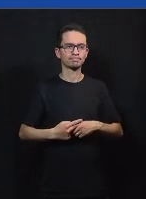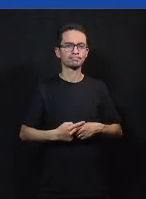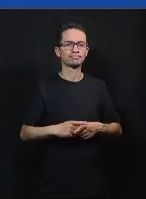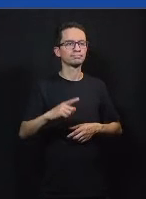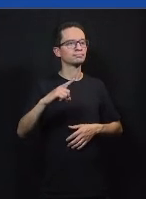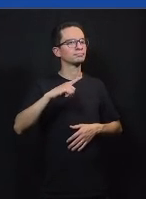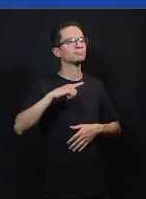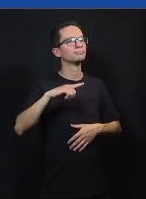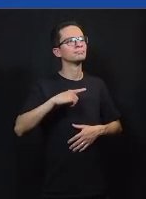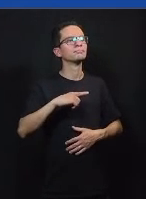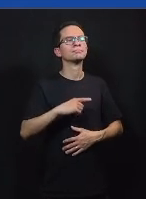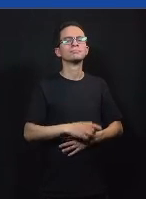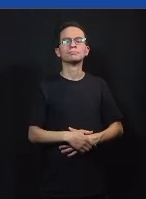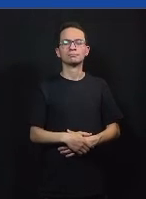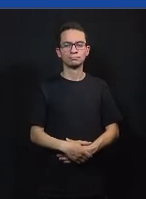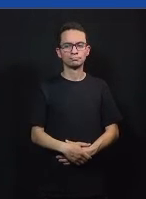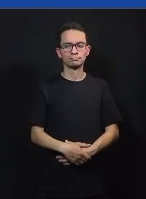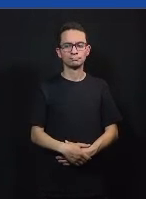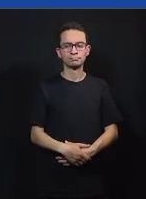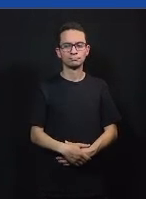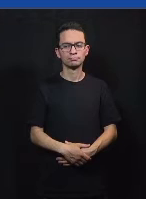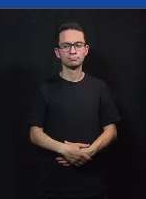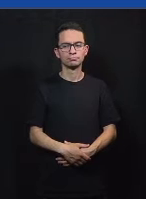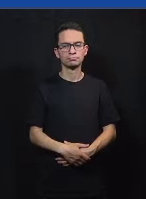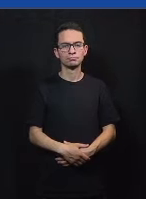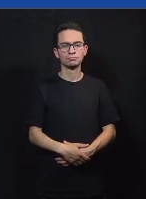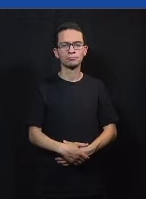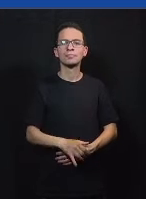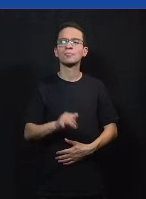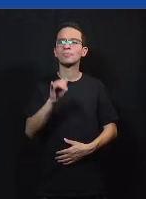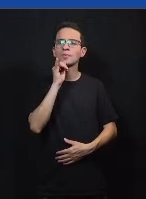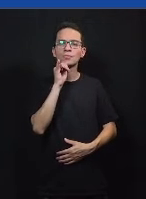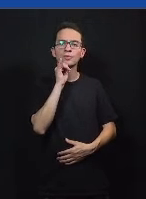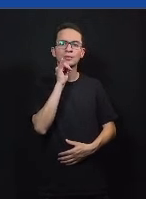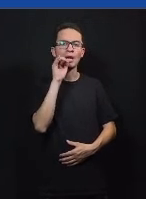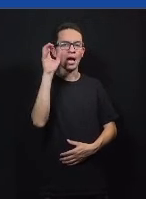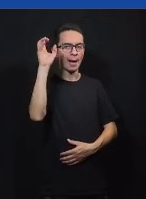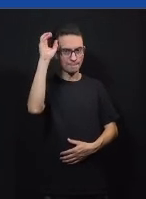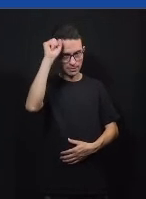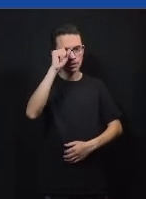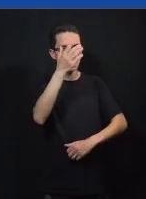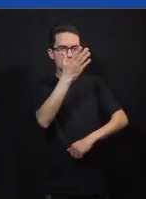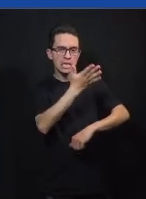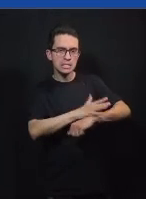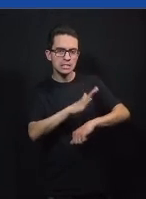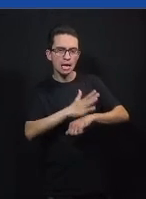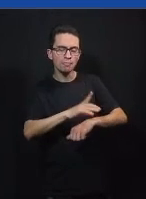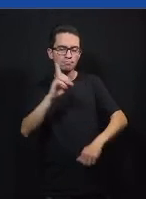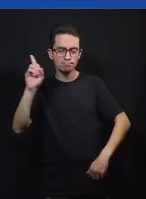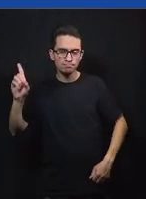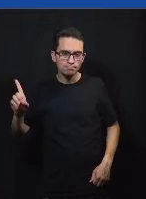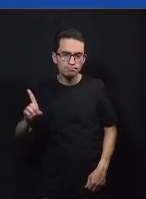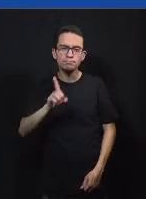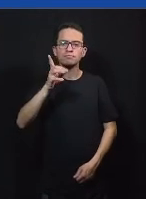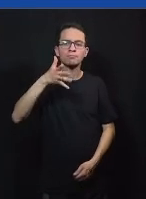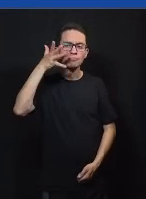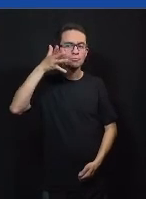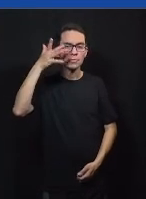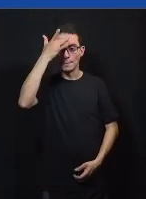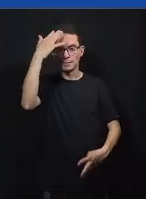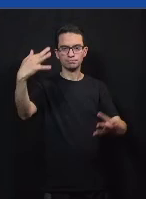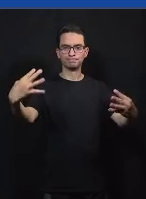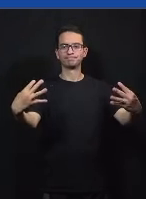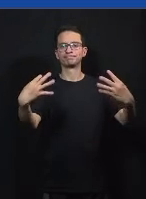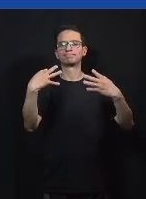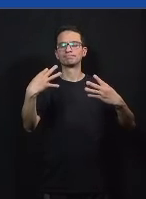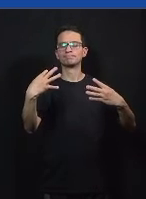Wesley você tem que saber falar em público você fez uma pesquisa anteriormente você tem que saber estruturar o que você quer falar você tem que ser persuasivo